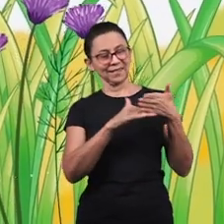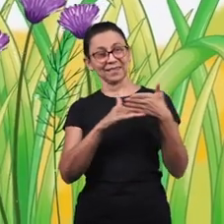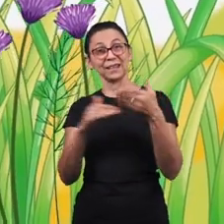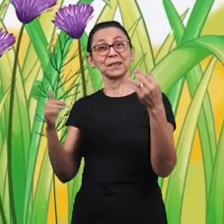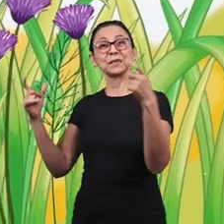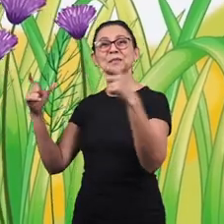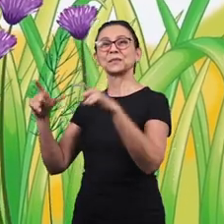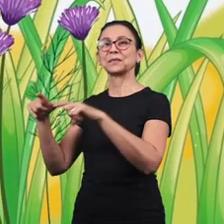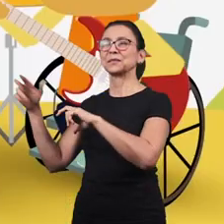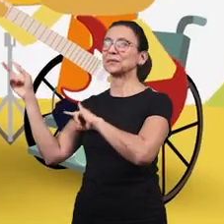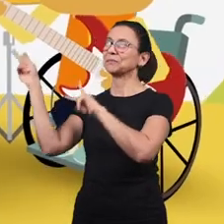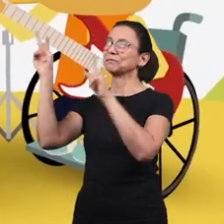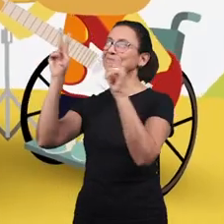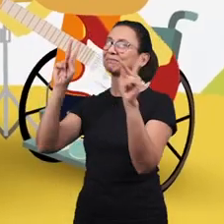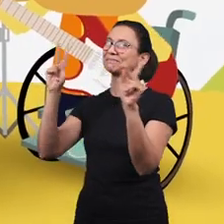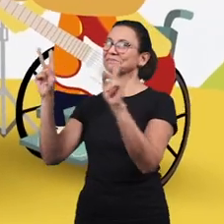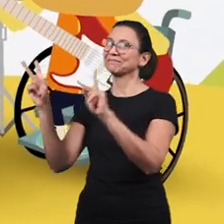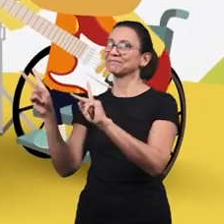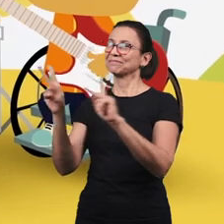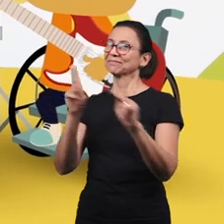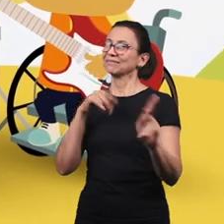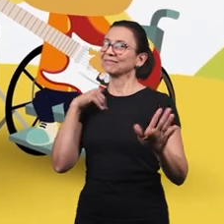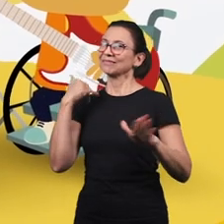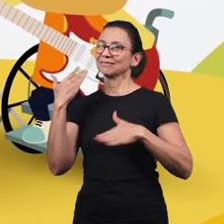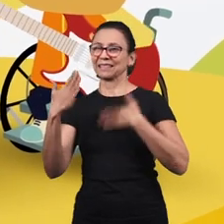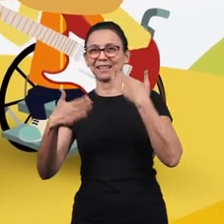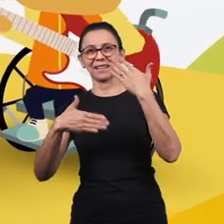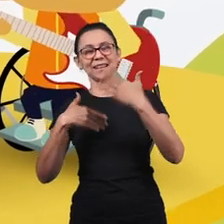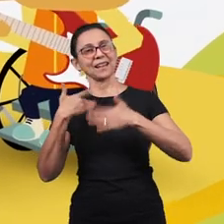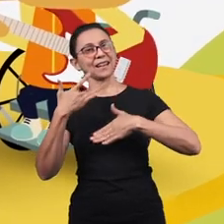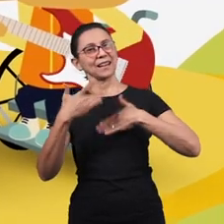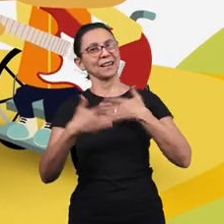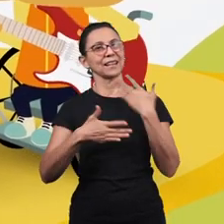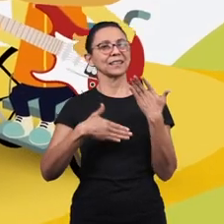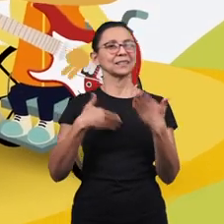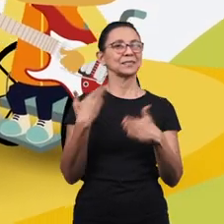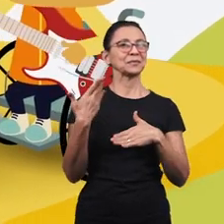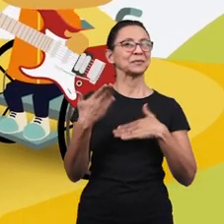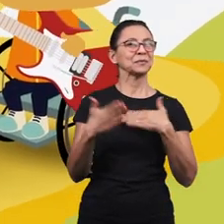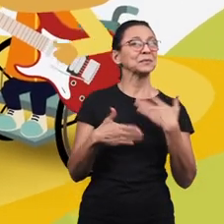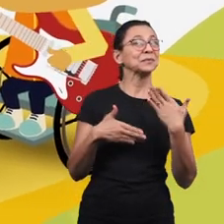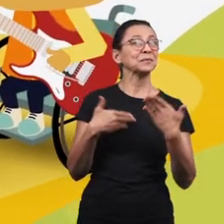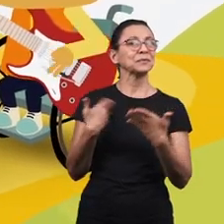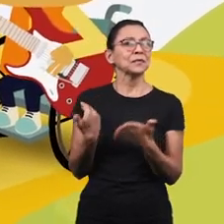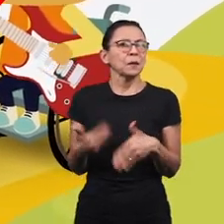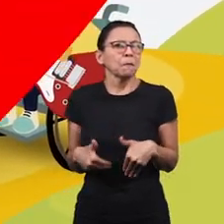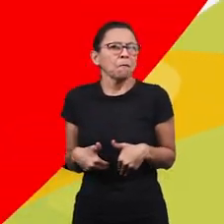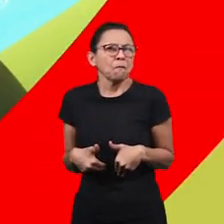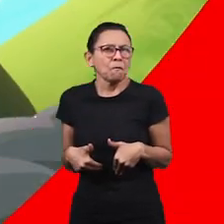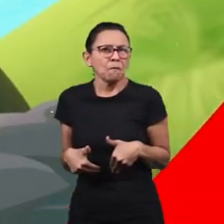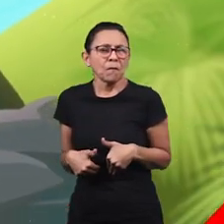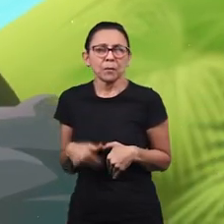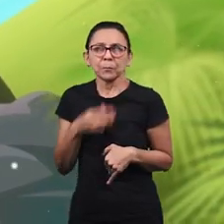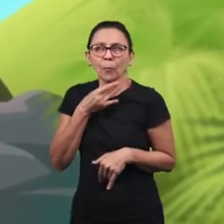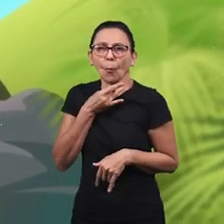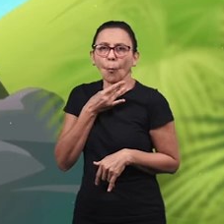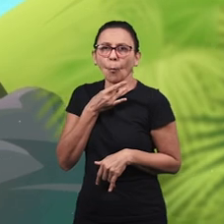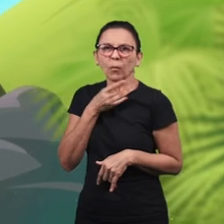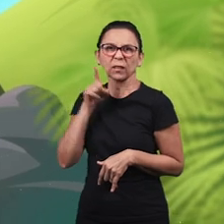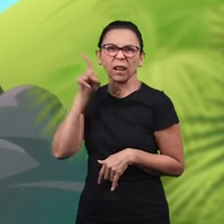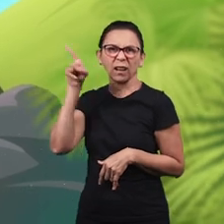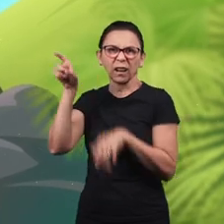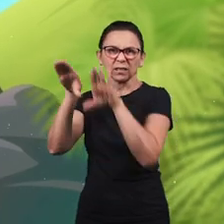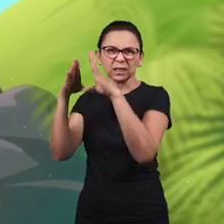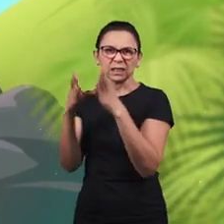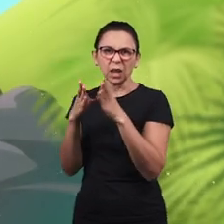lugar Cheio de gozo e de paz Fome e de paz